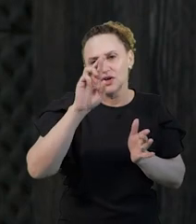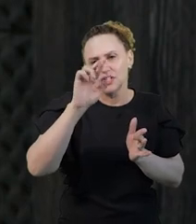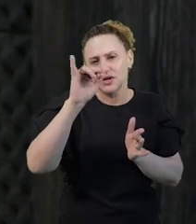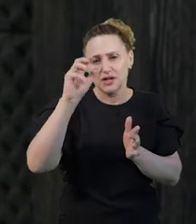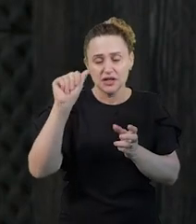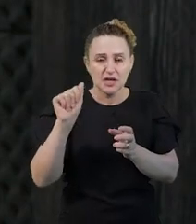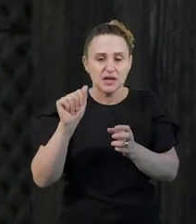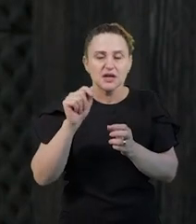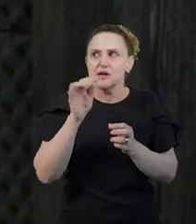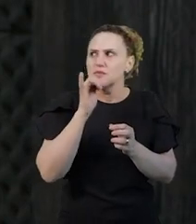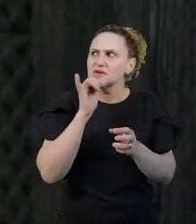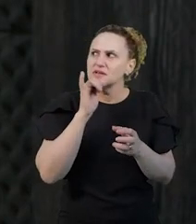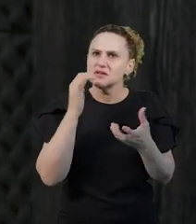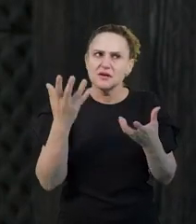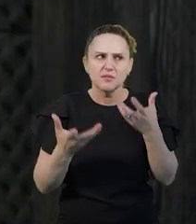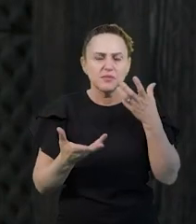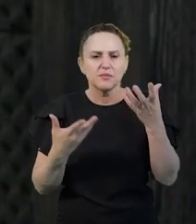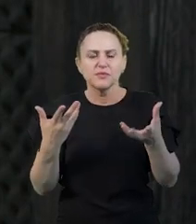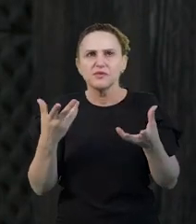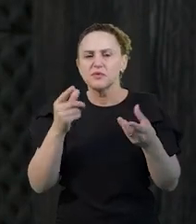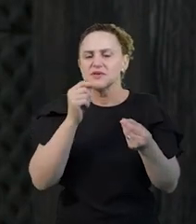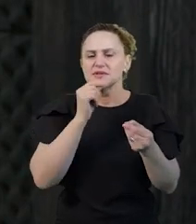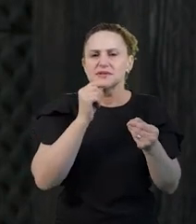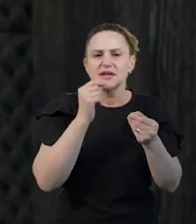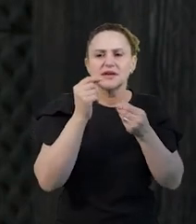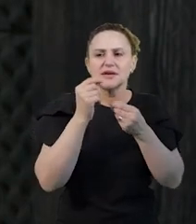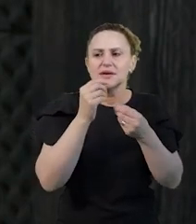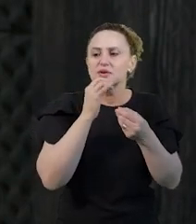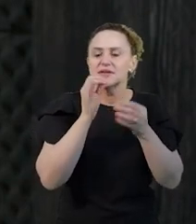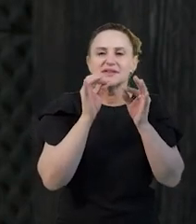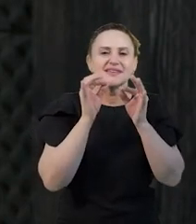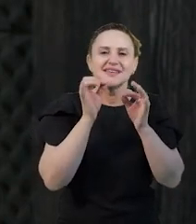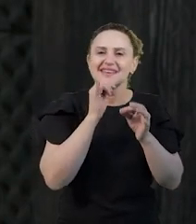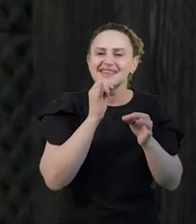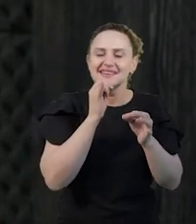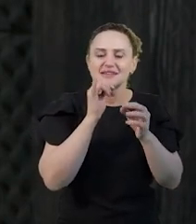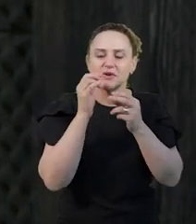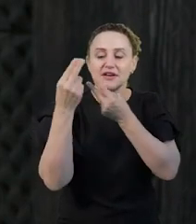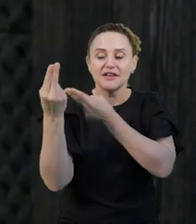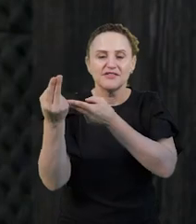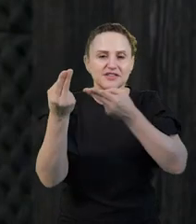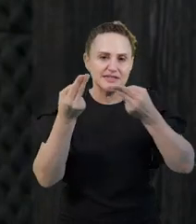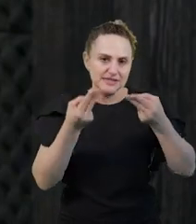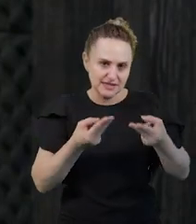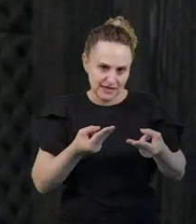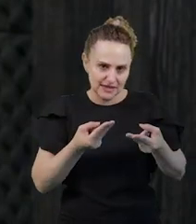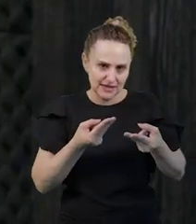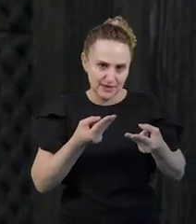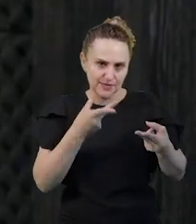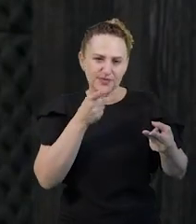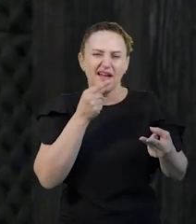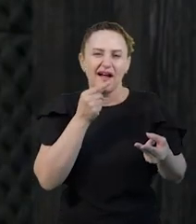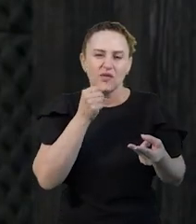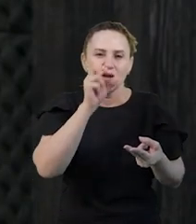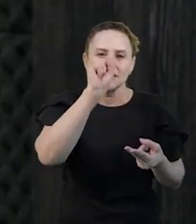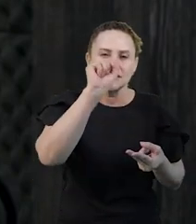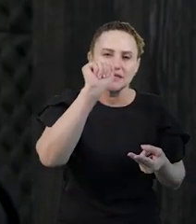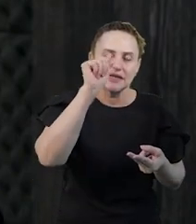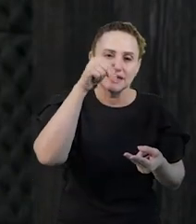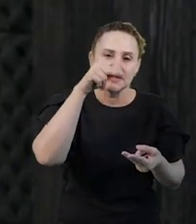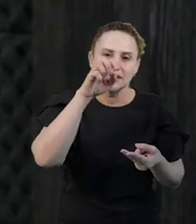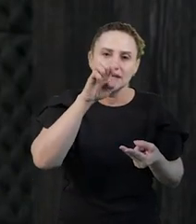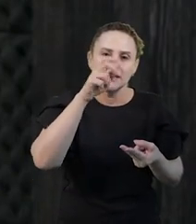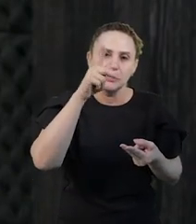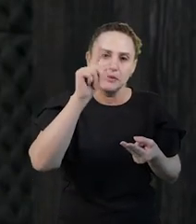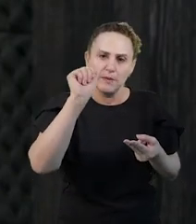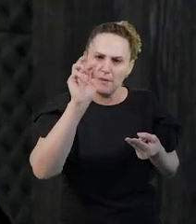visita na Sanepar. Vamos dizer isso. que é a nossa Companhia de Água e Saneamento do Paraná. Vamos lá conhecer a